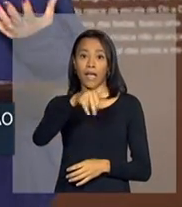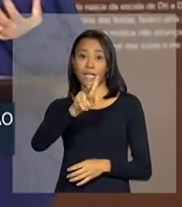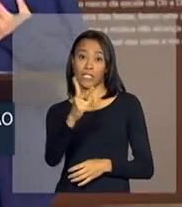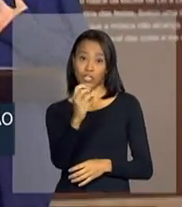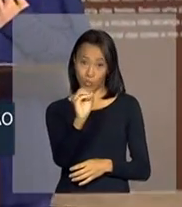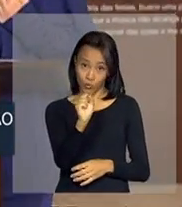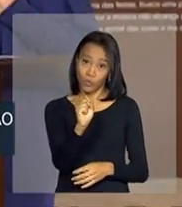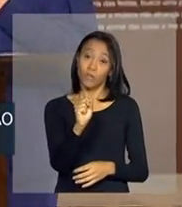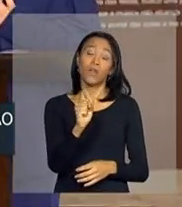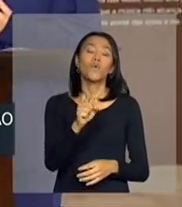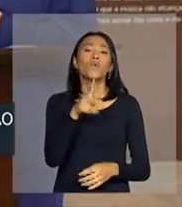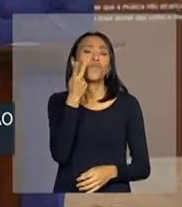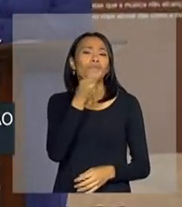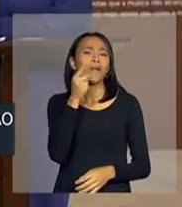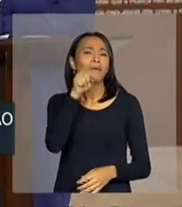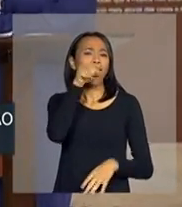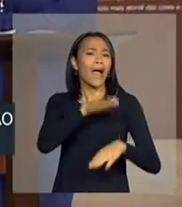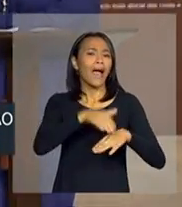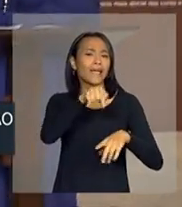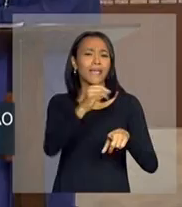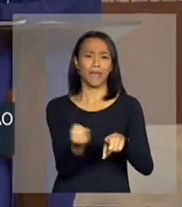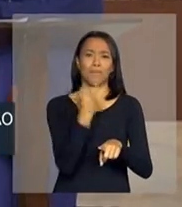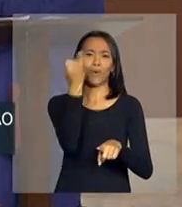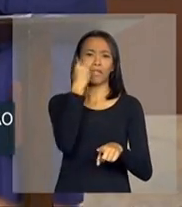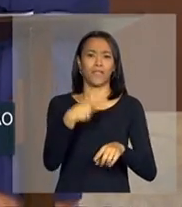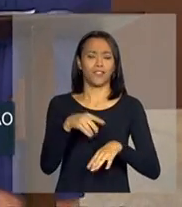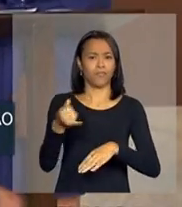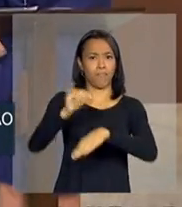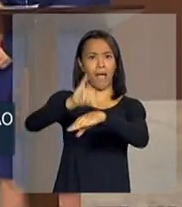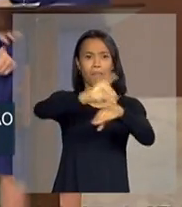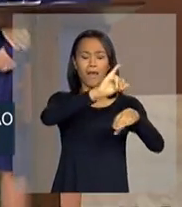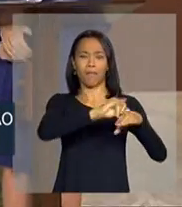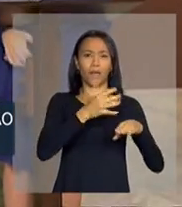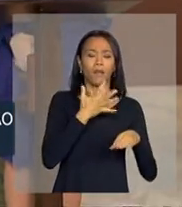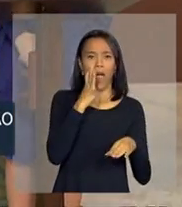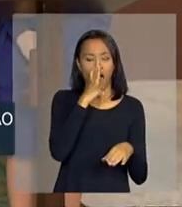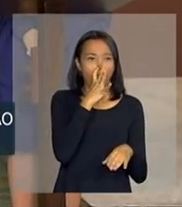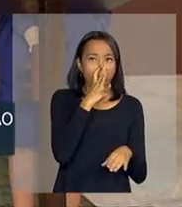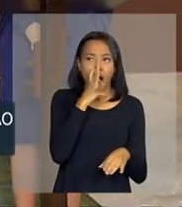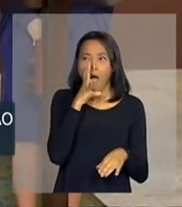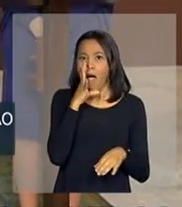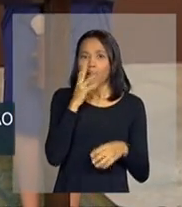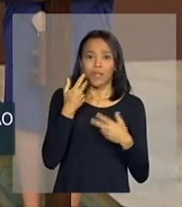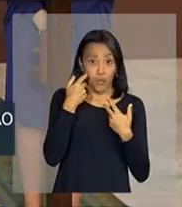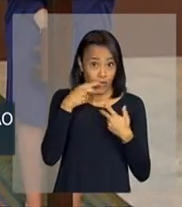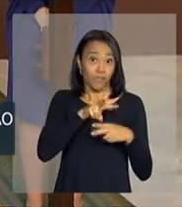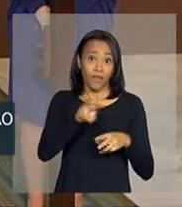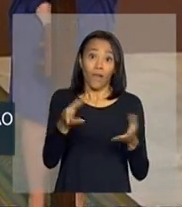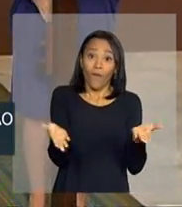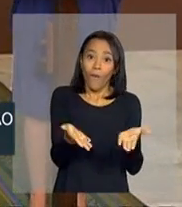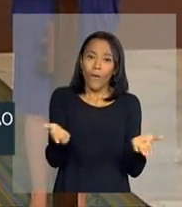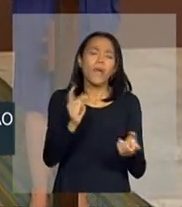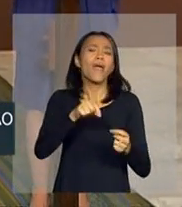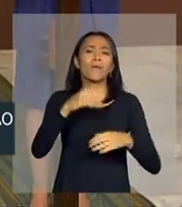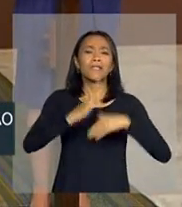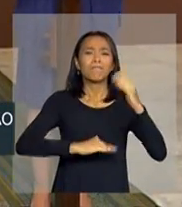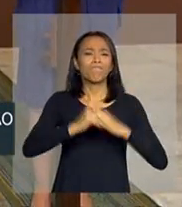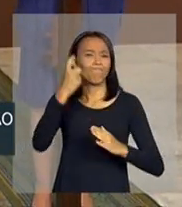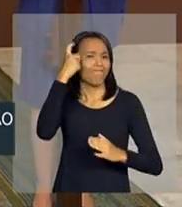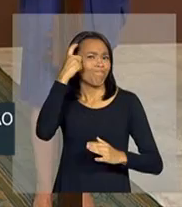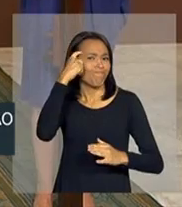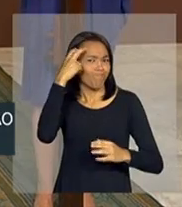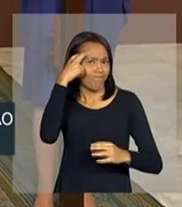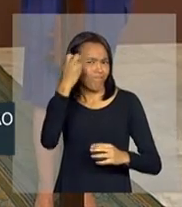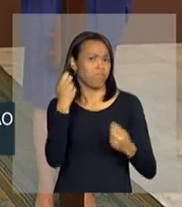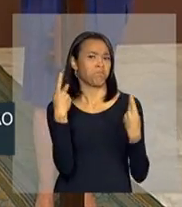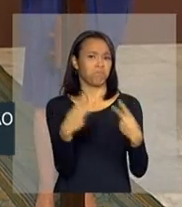importante nessa exposição, que nos impressiona a todos, a qualidade, é a capacidade que você